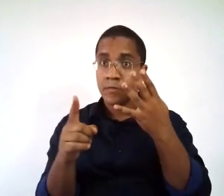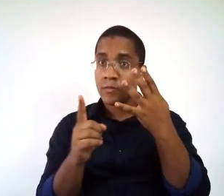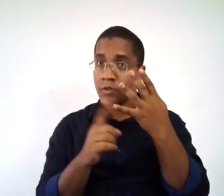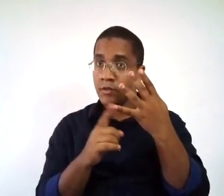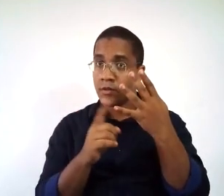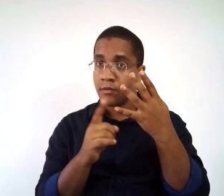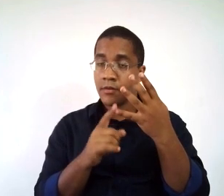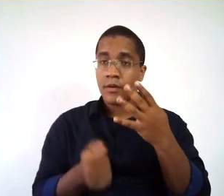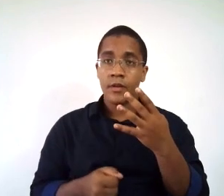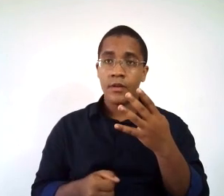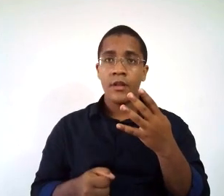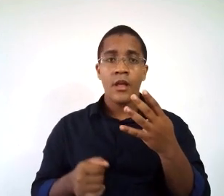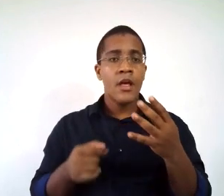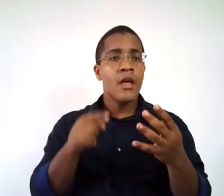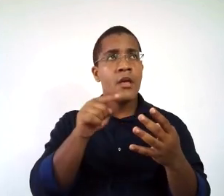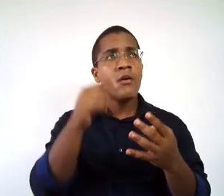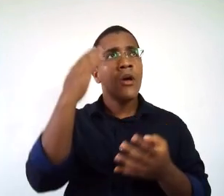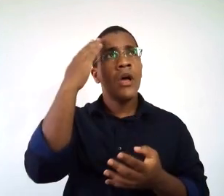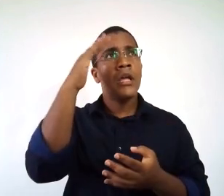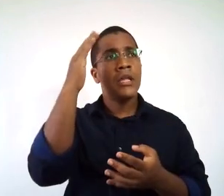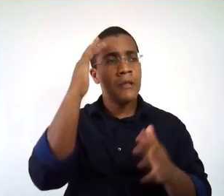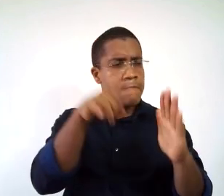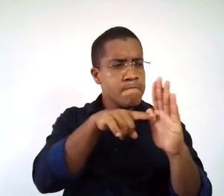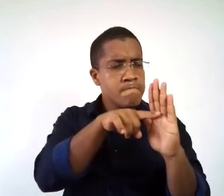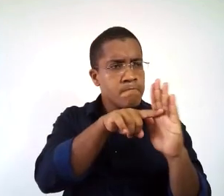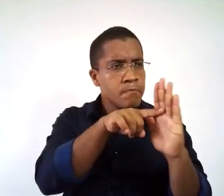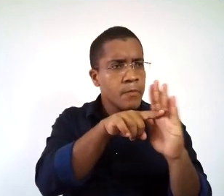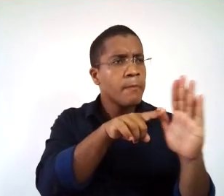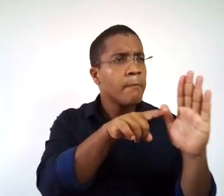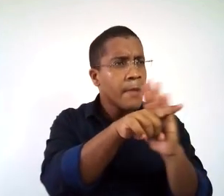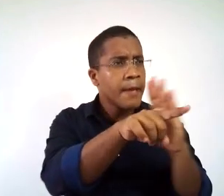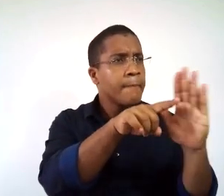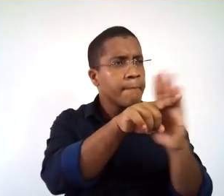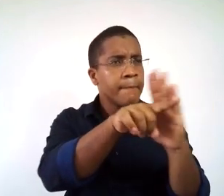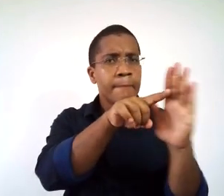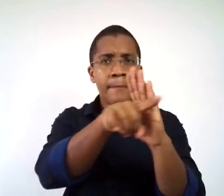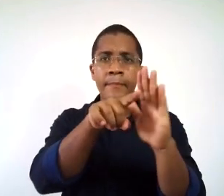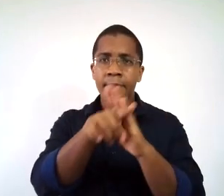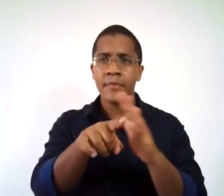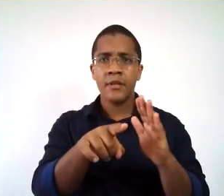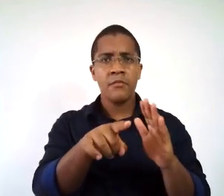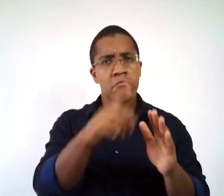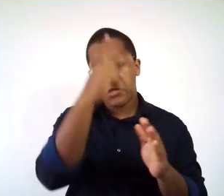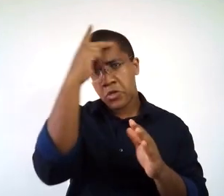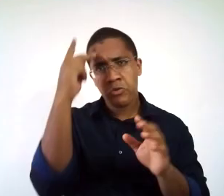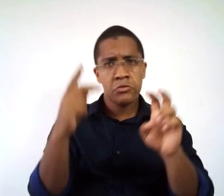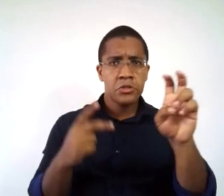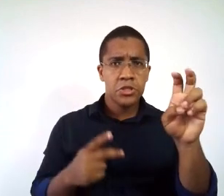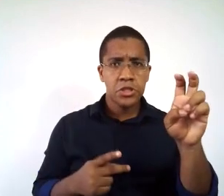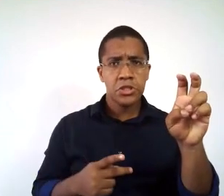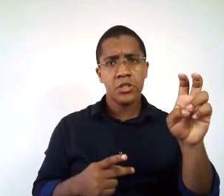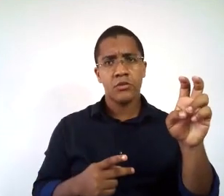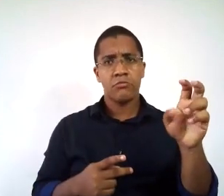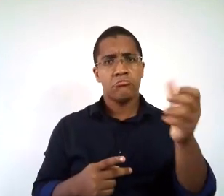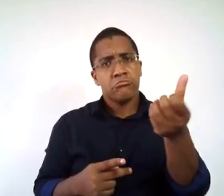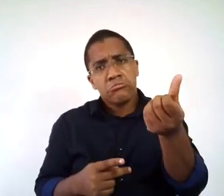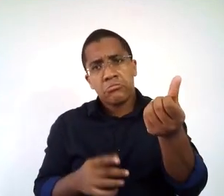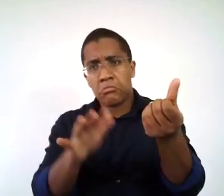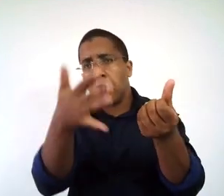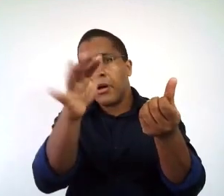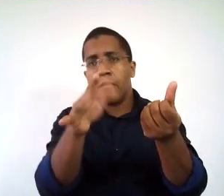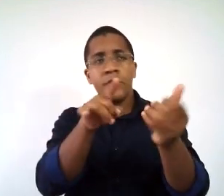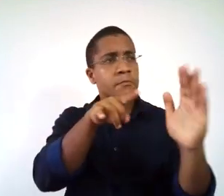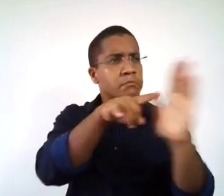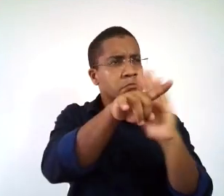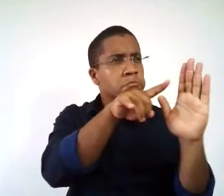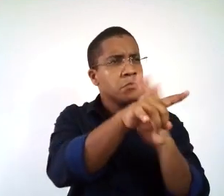o que entendemos com essa pesquisa? Então, a partir do momento que você pesquisou os colegas, em torno mais ou menos